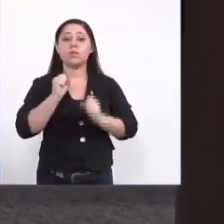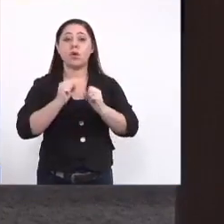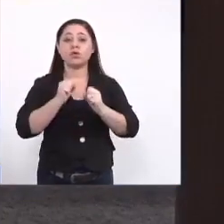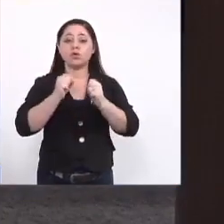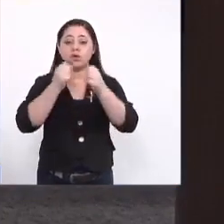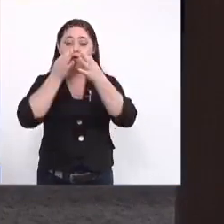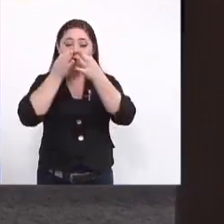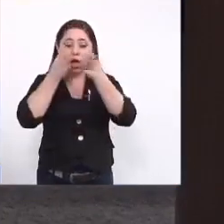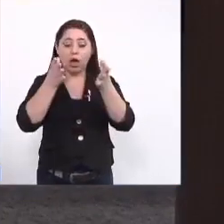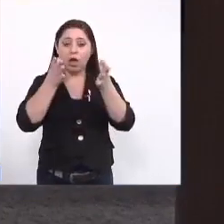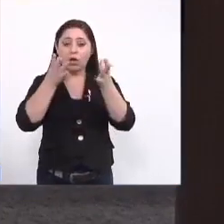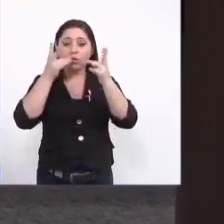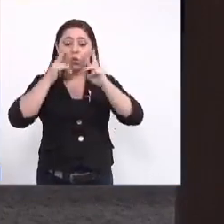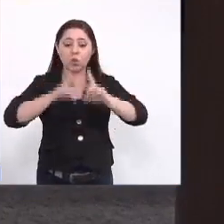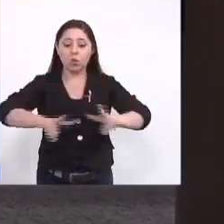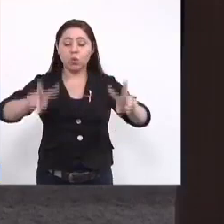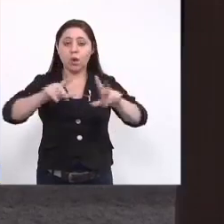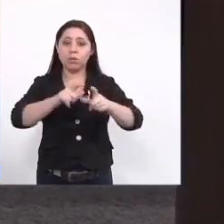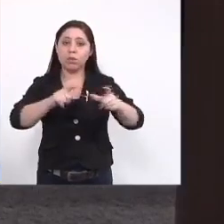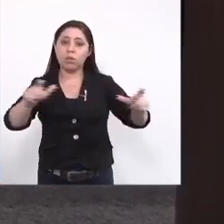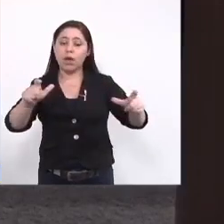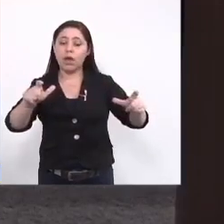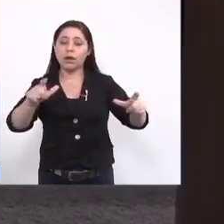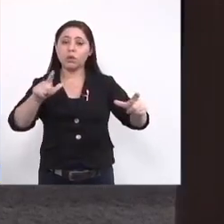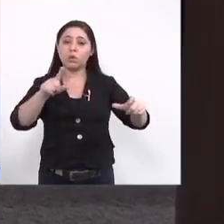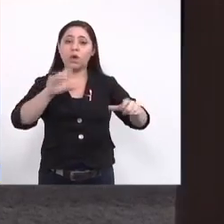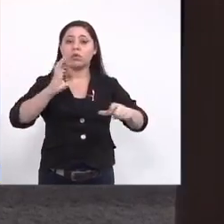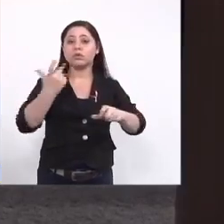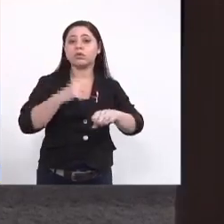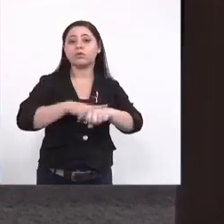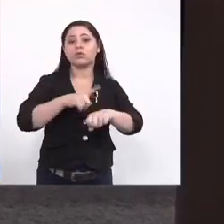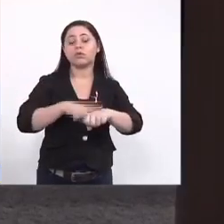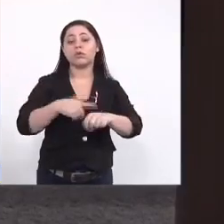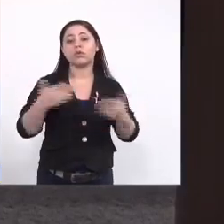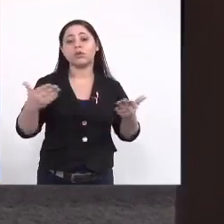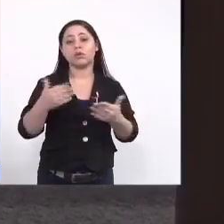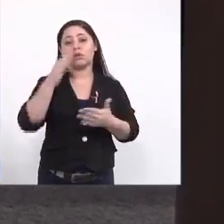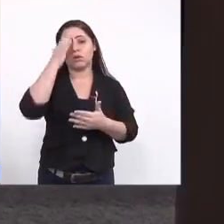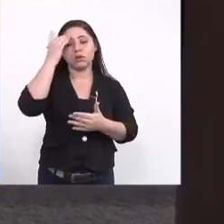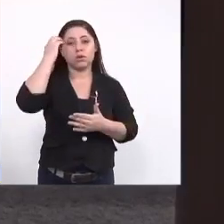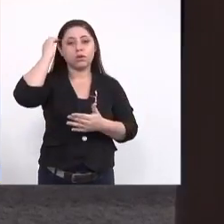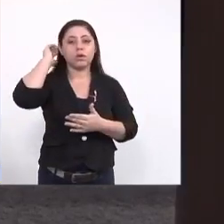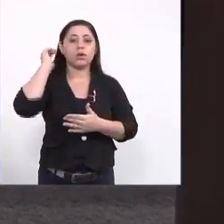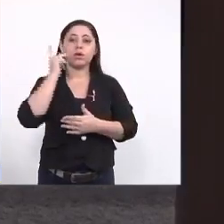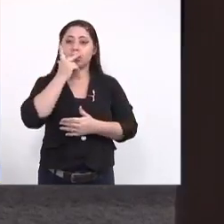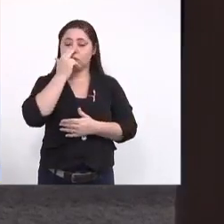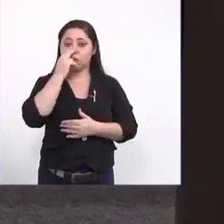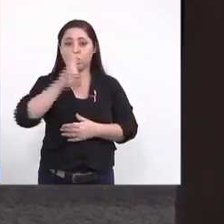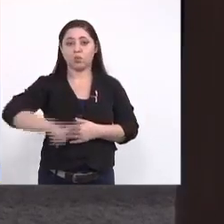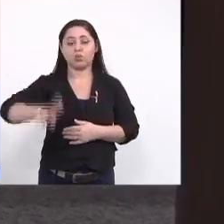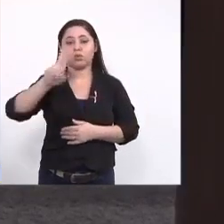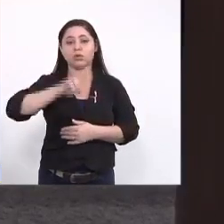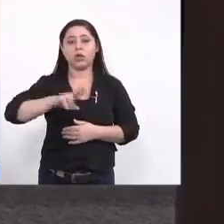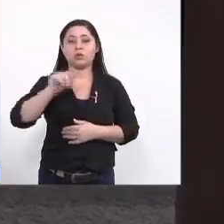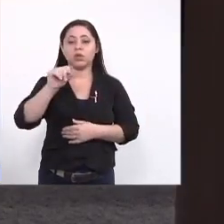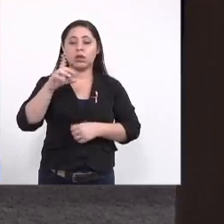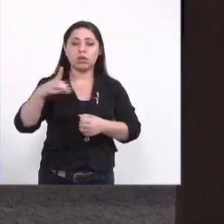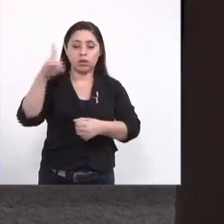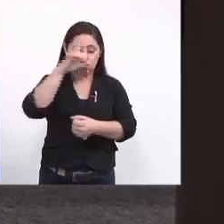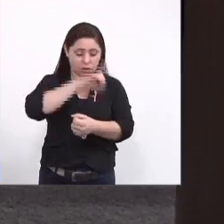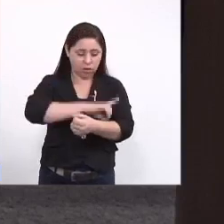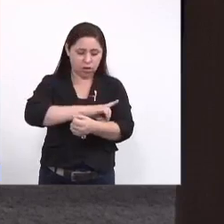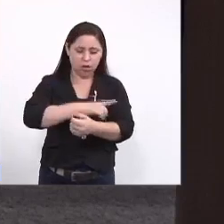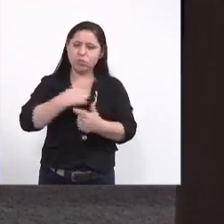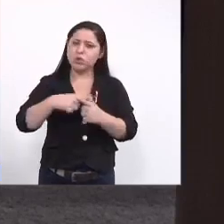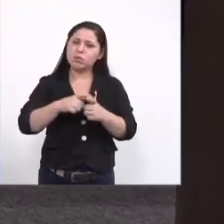visibilidade para o que está acontecendo no momento atualmente é uma ferramenta que é usada para os casos de dengue mas